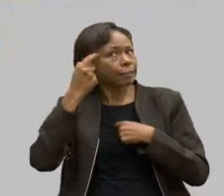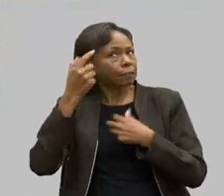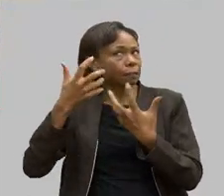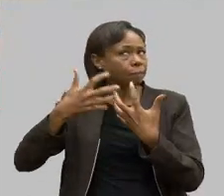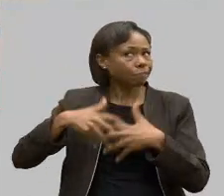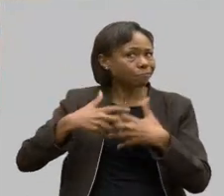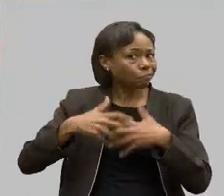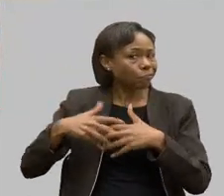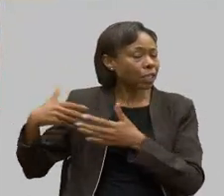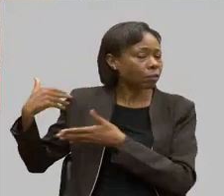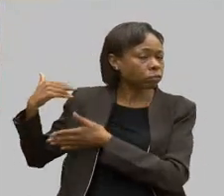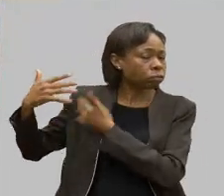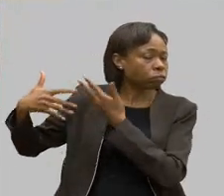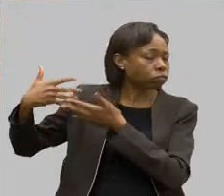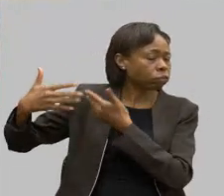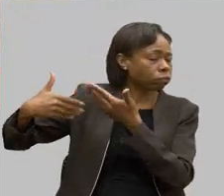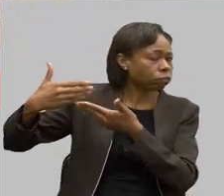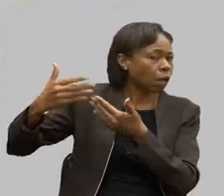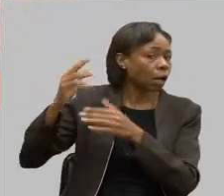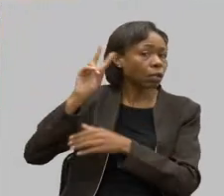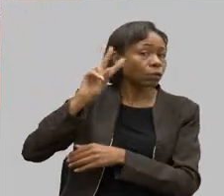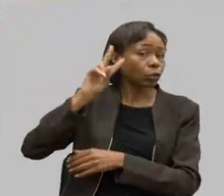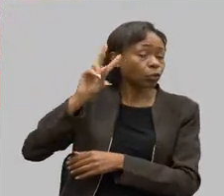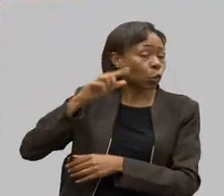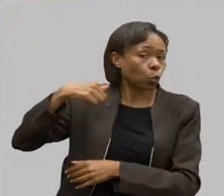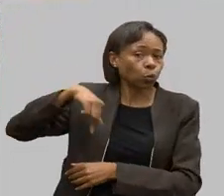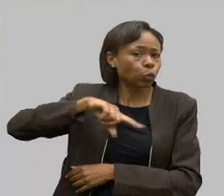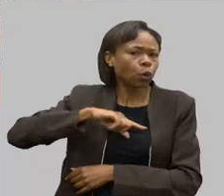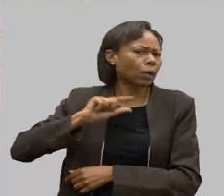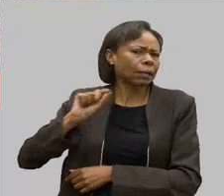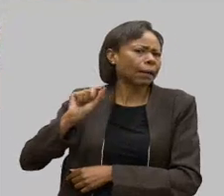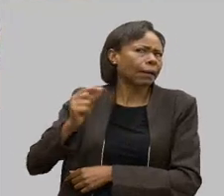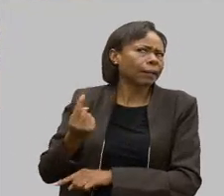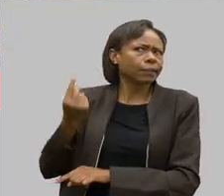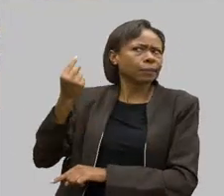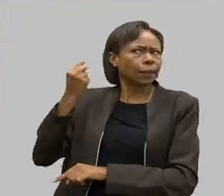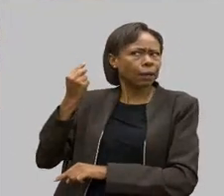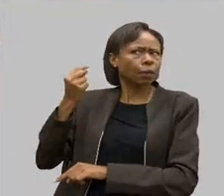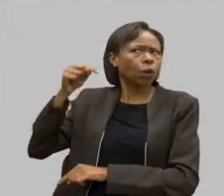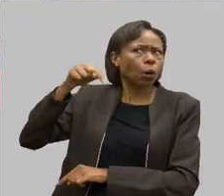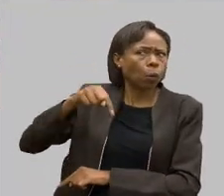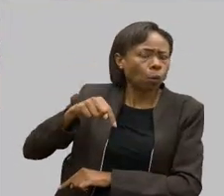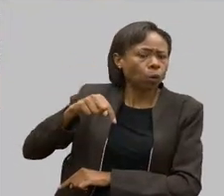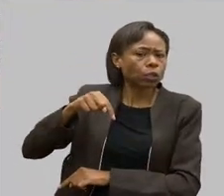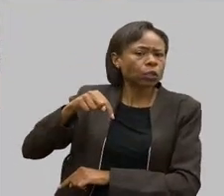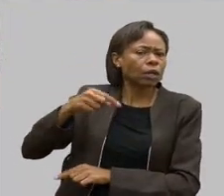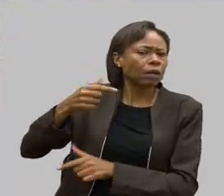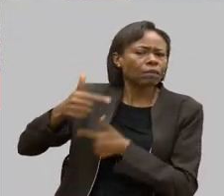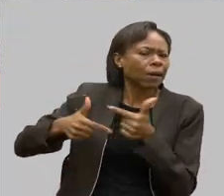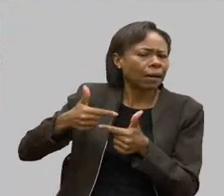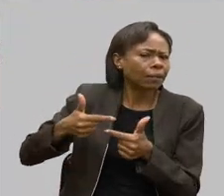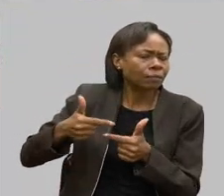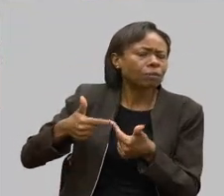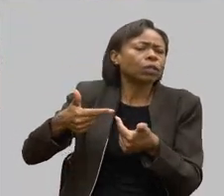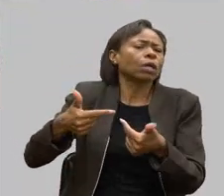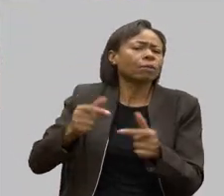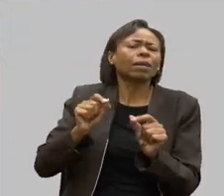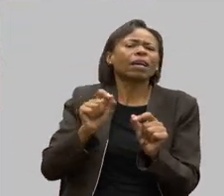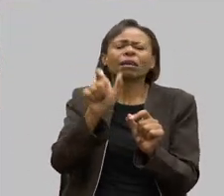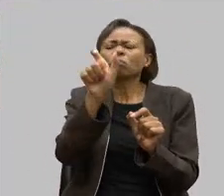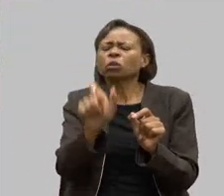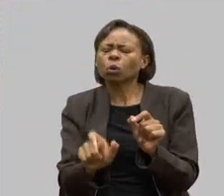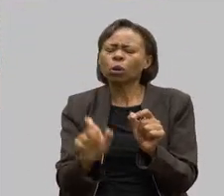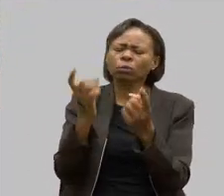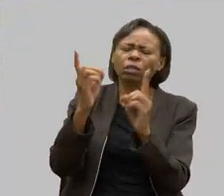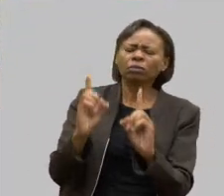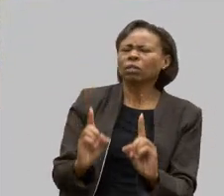a nossa trajetória, quem somos e o que fazemos. Quem é essa pessoa com deficiência que nós estamos tratando? Quem é essa pessoa com